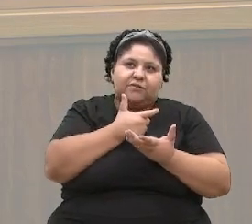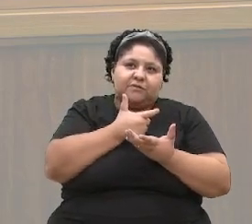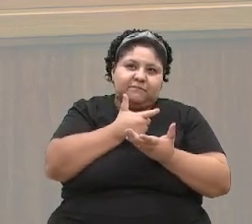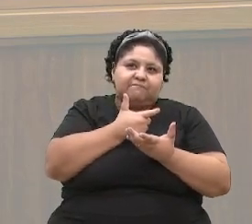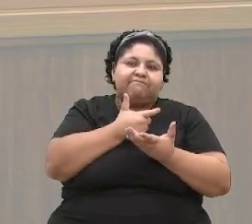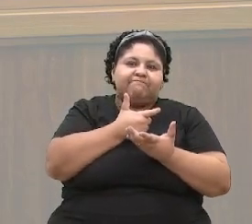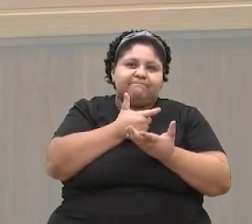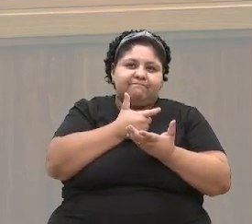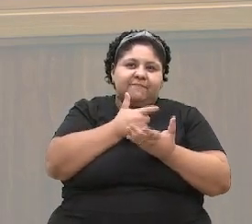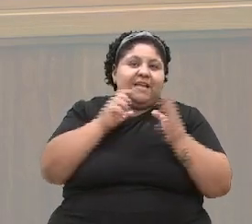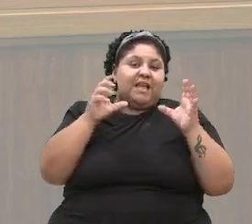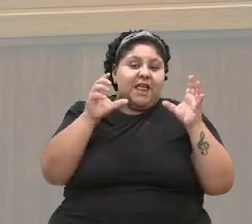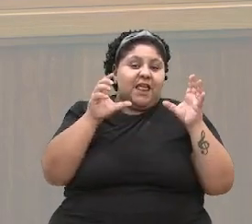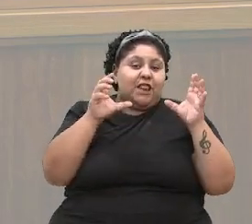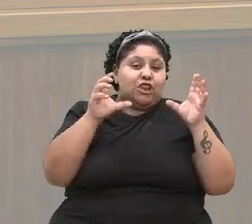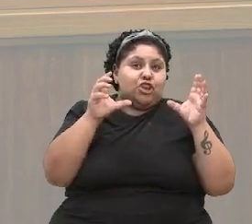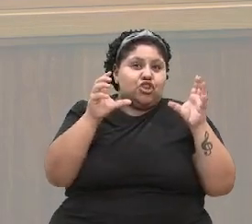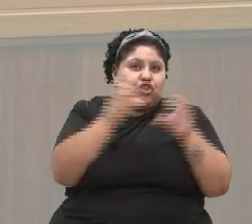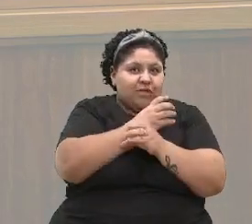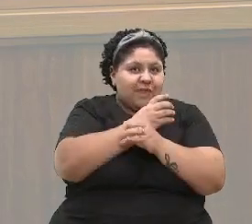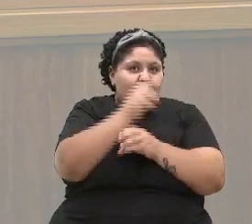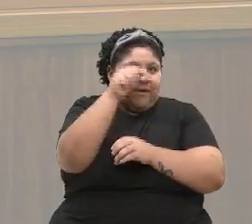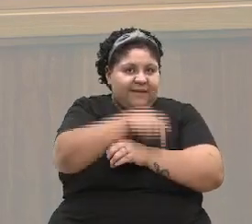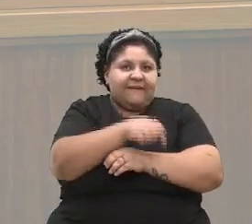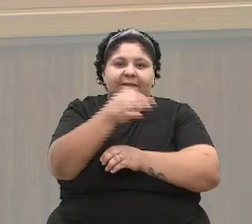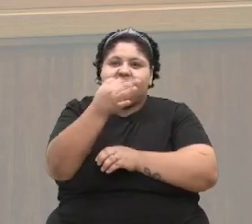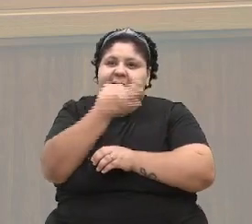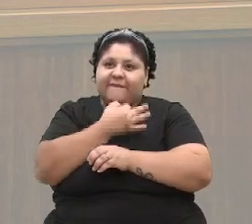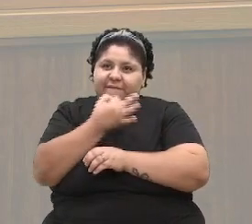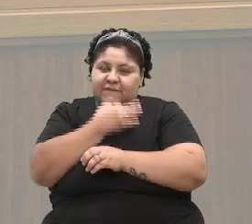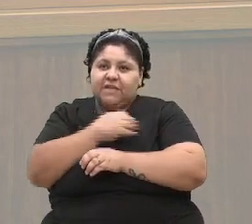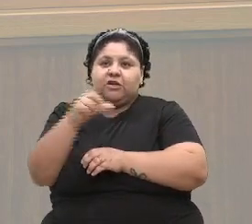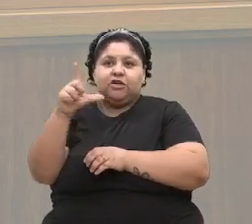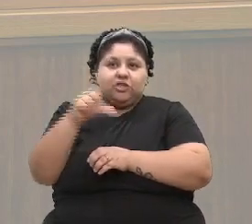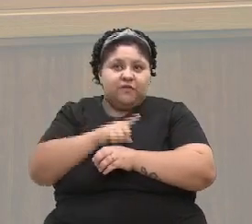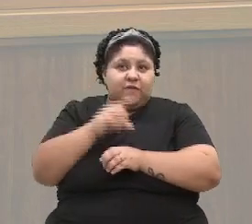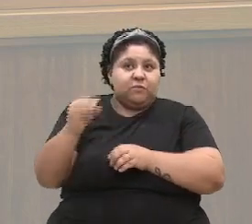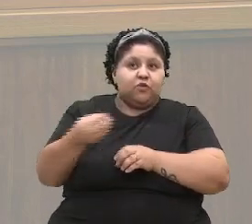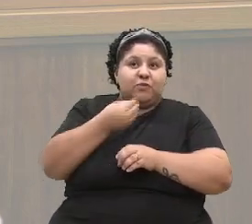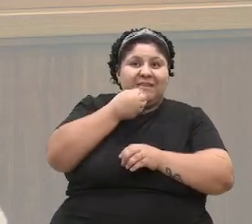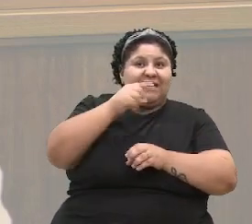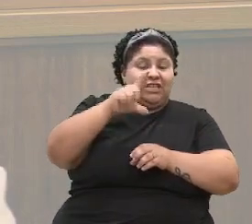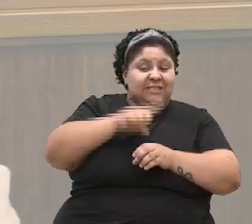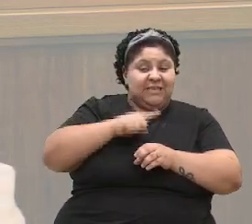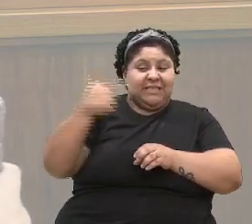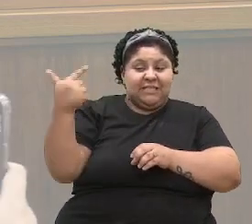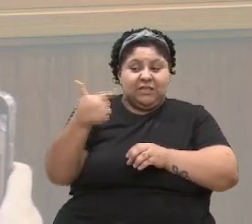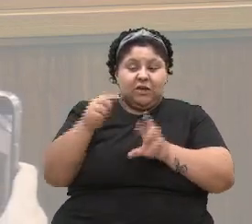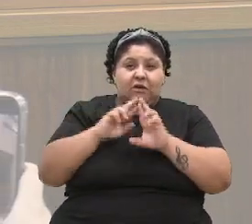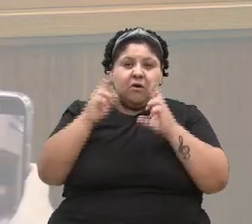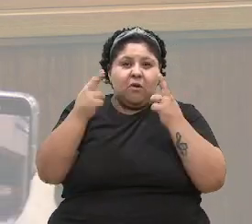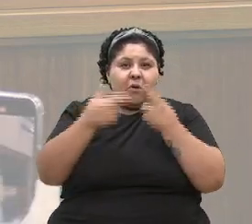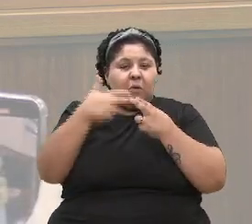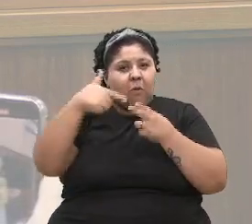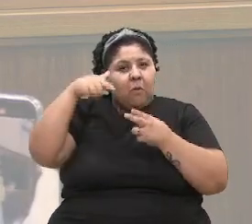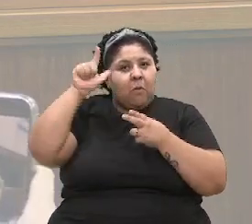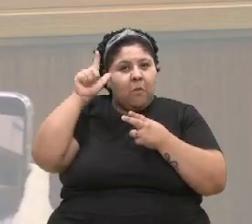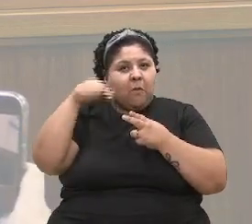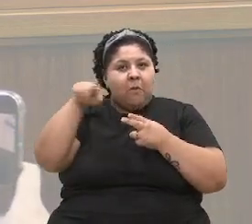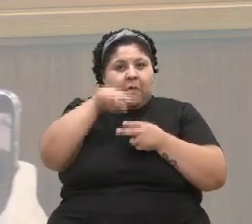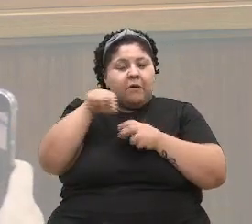casa. Nós tivemos a oportunidade de ter uma segunda reunião no dia de ontem, que eu acho que a gente pode,